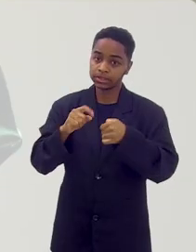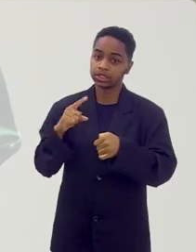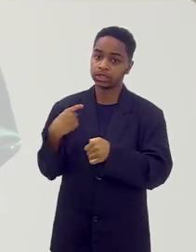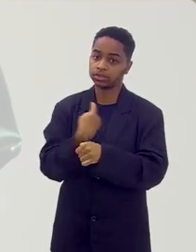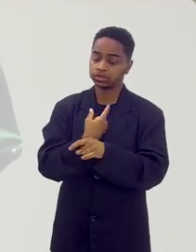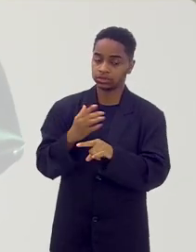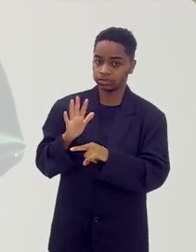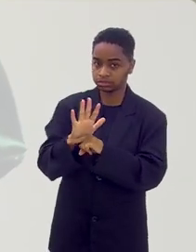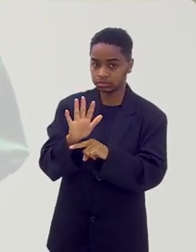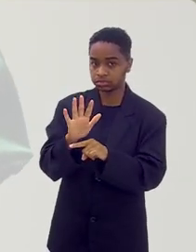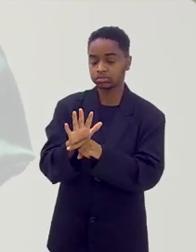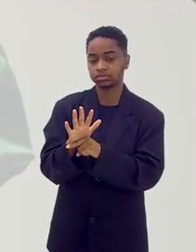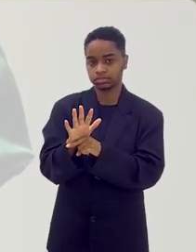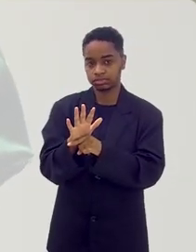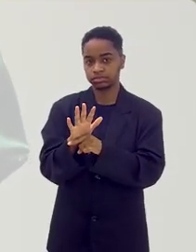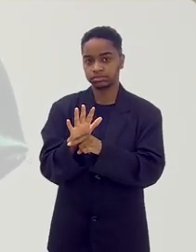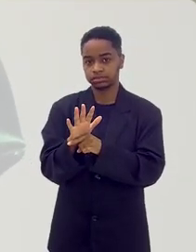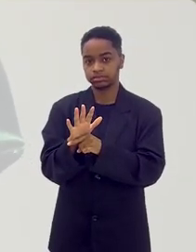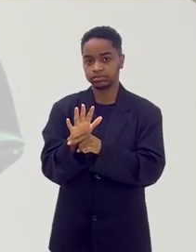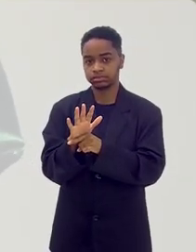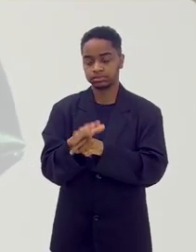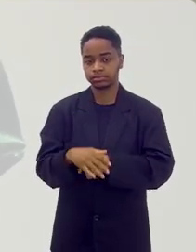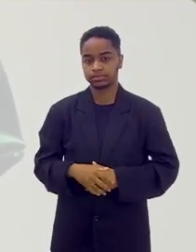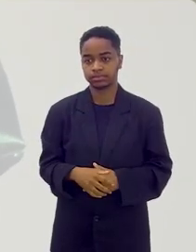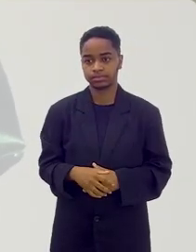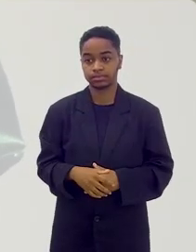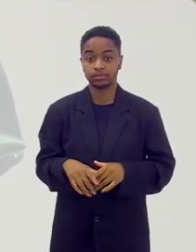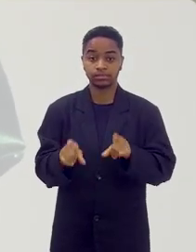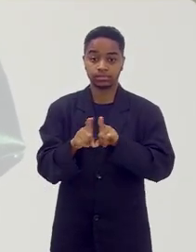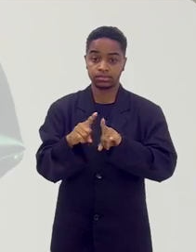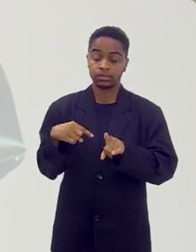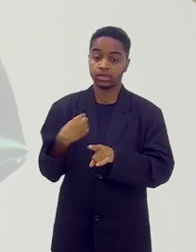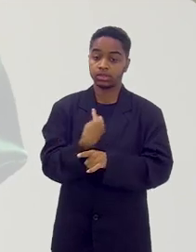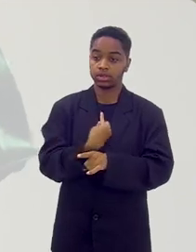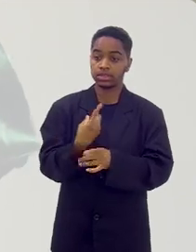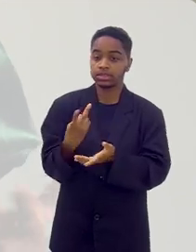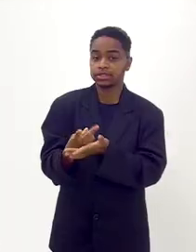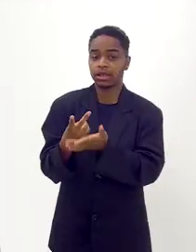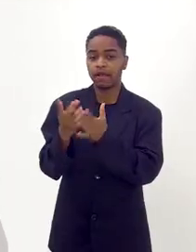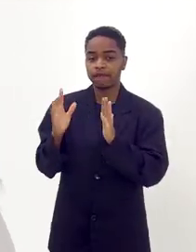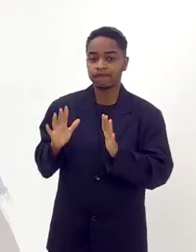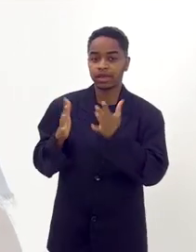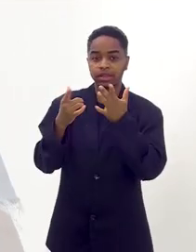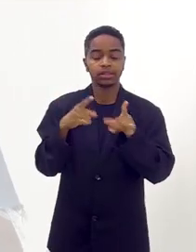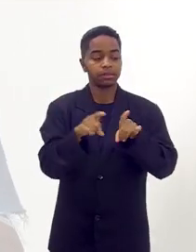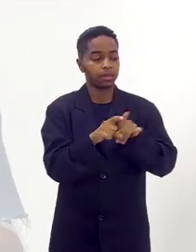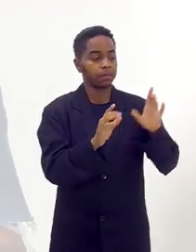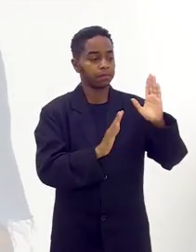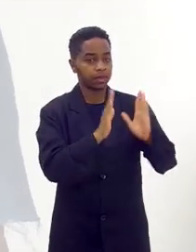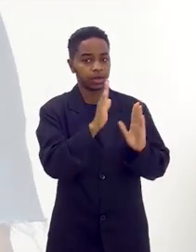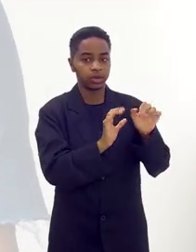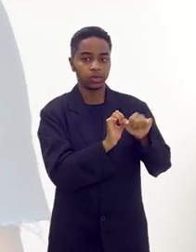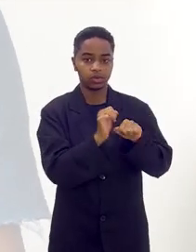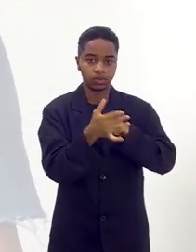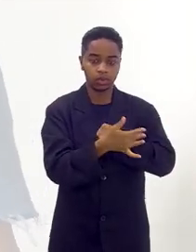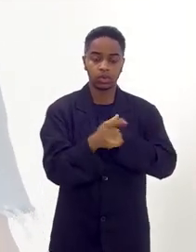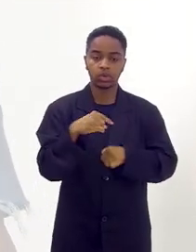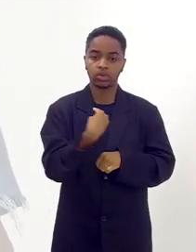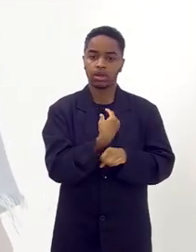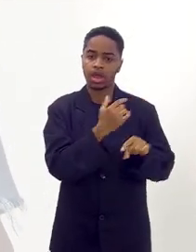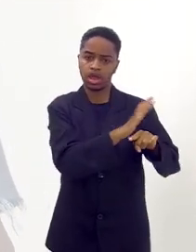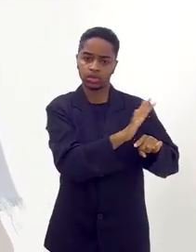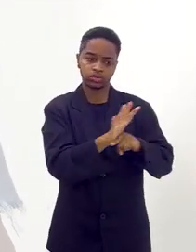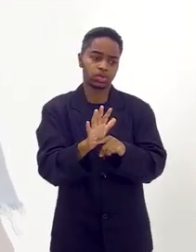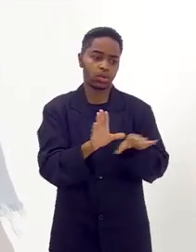precisando da nossa ajuda, né? E a gente está sempre nas festas aí. Durante a pandemia, tivemos a oportunidade de